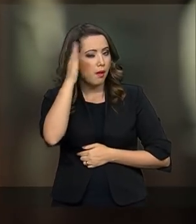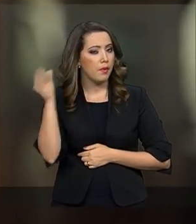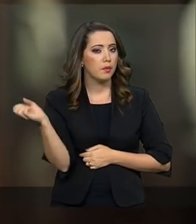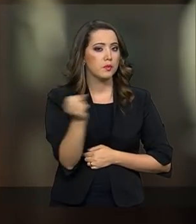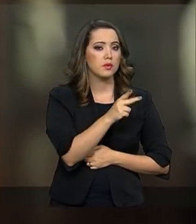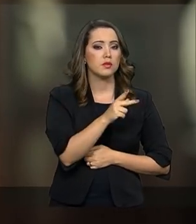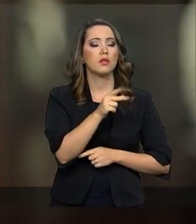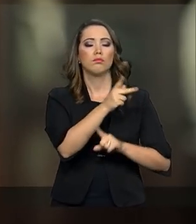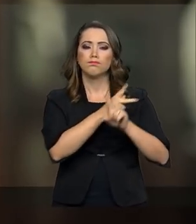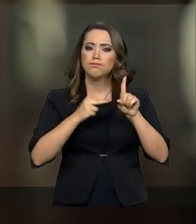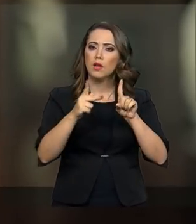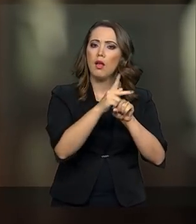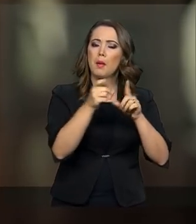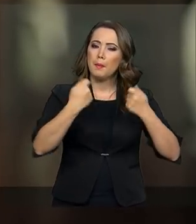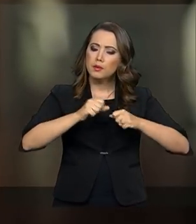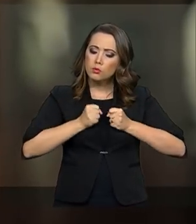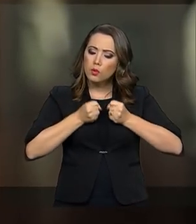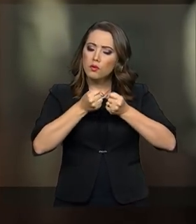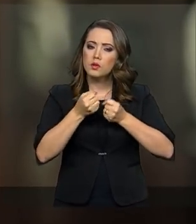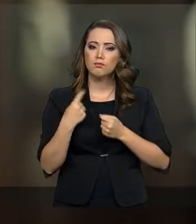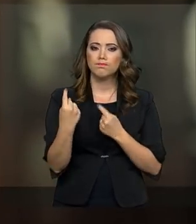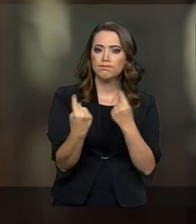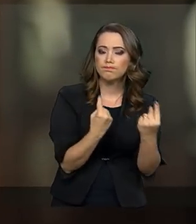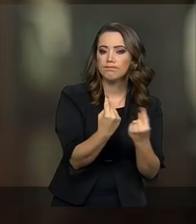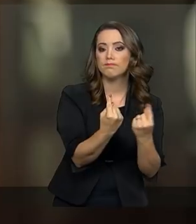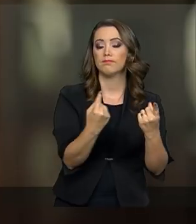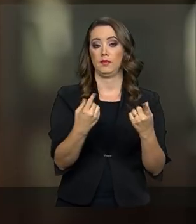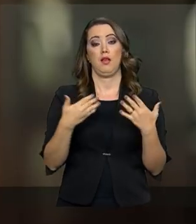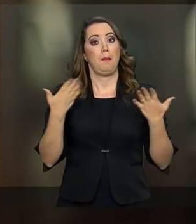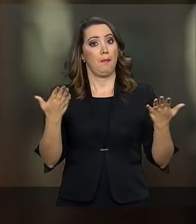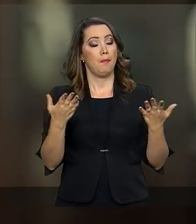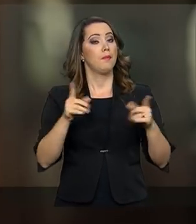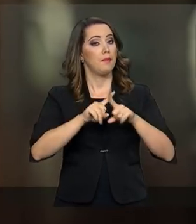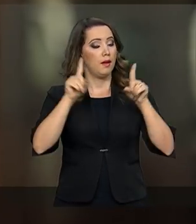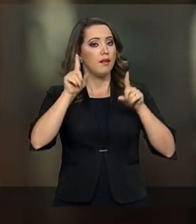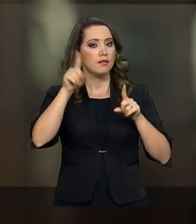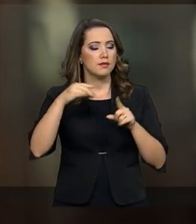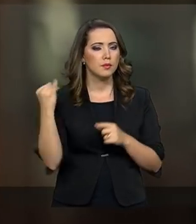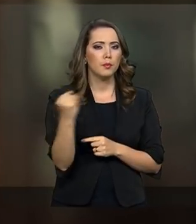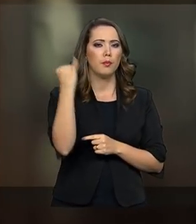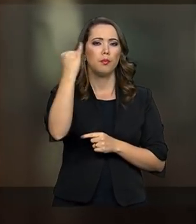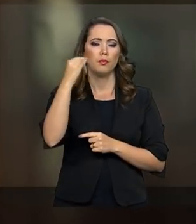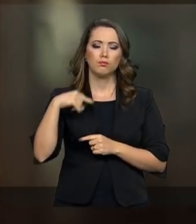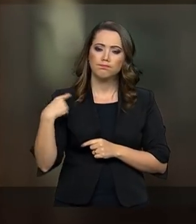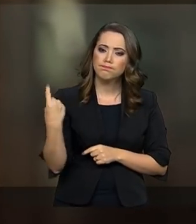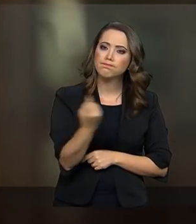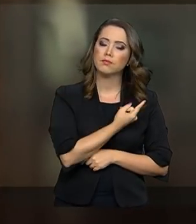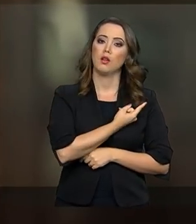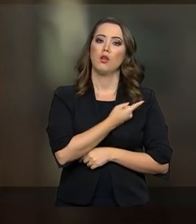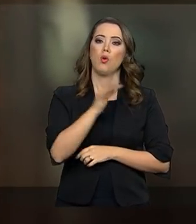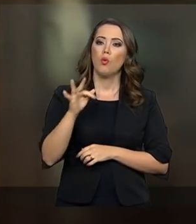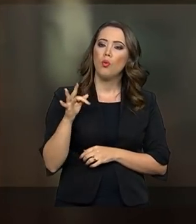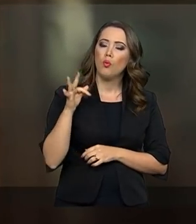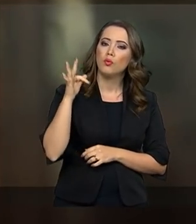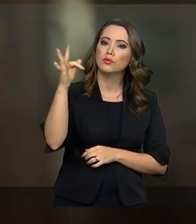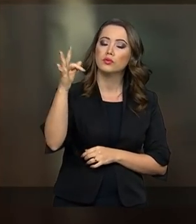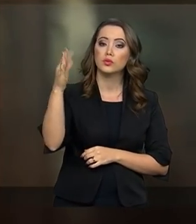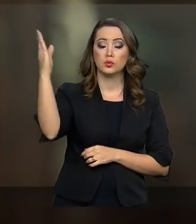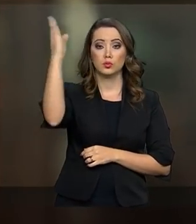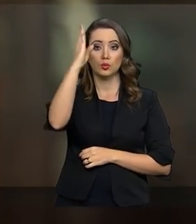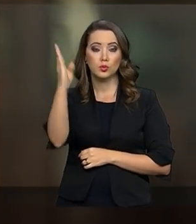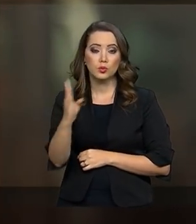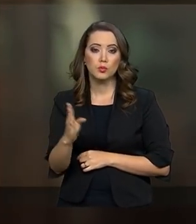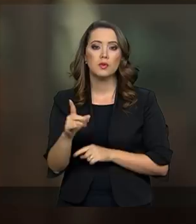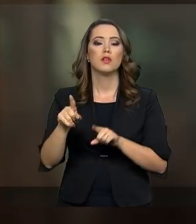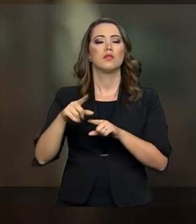previdência exigirá um pouco mais de cada um de nós. Porém, é para uma causa comum. O futuro do nosso Brasil